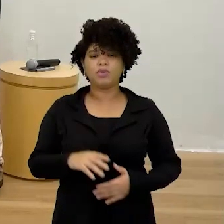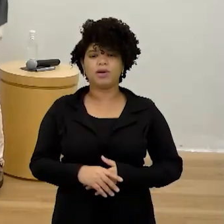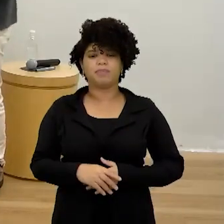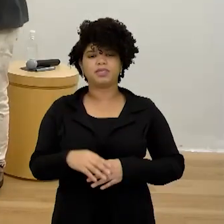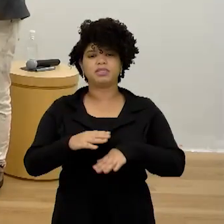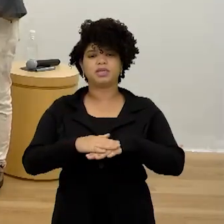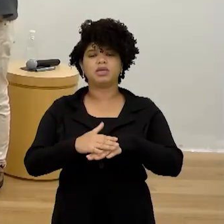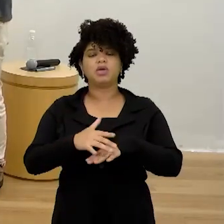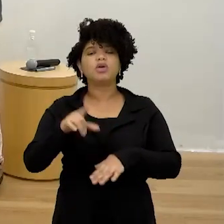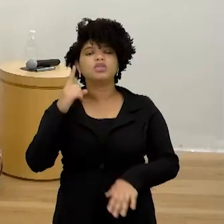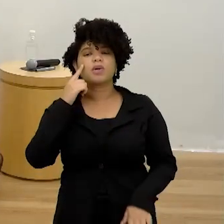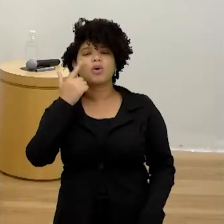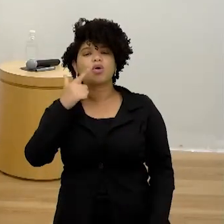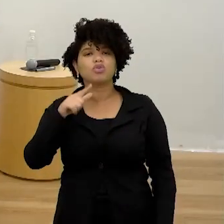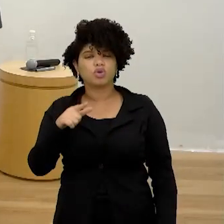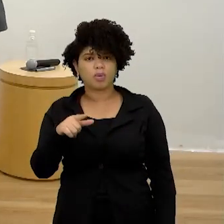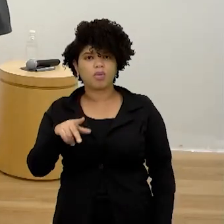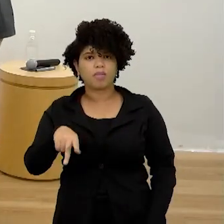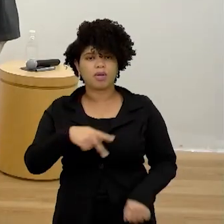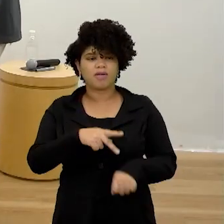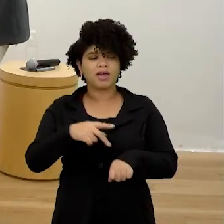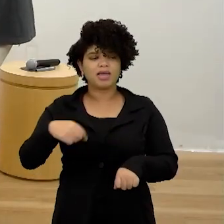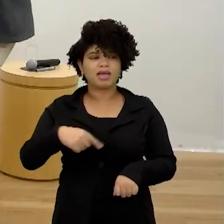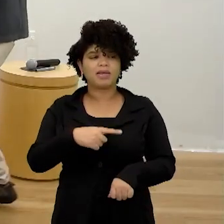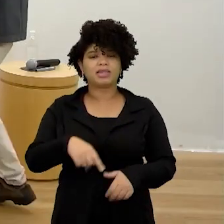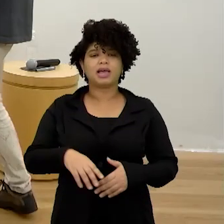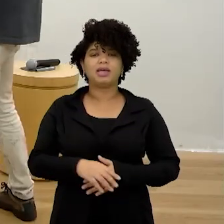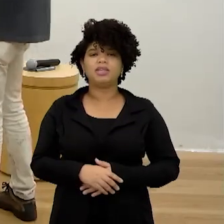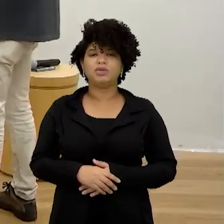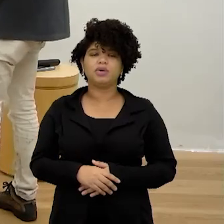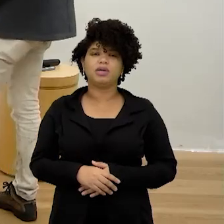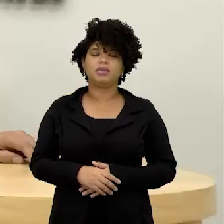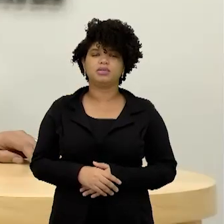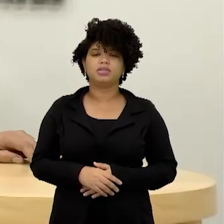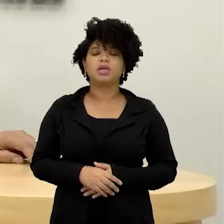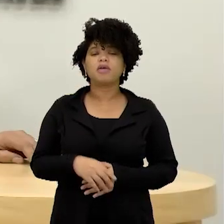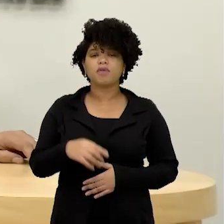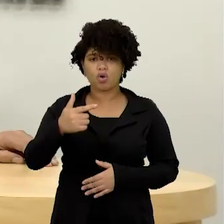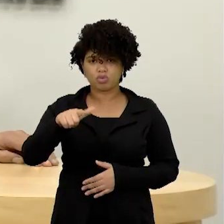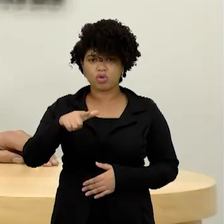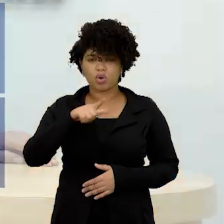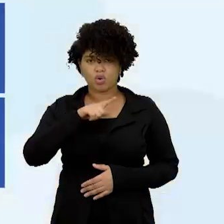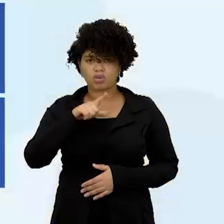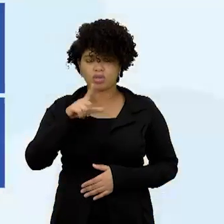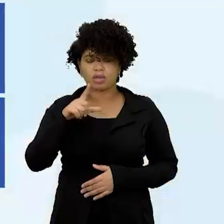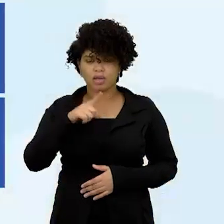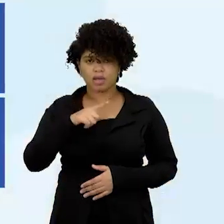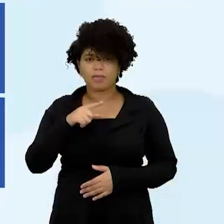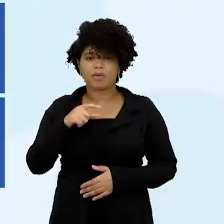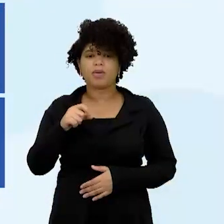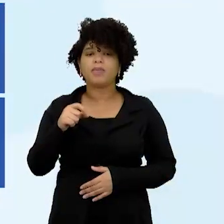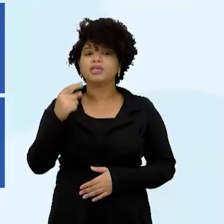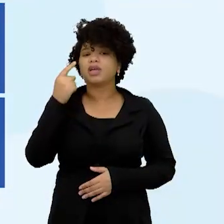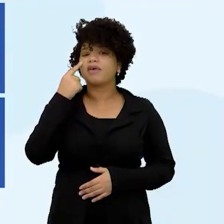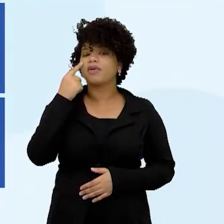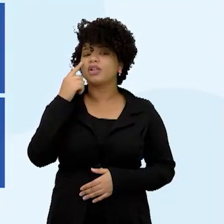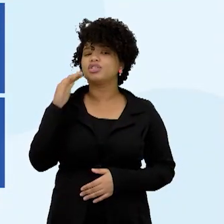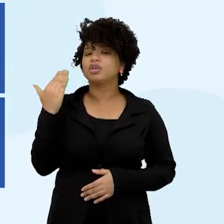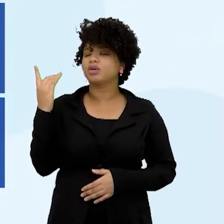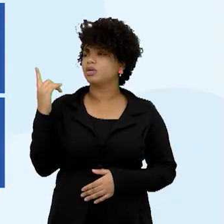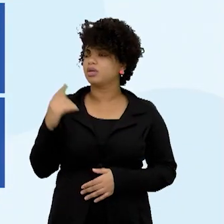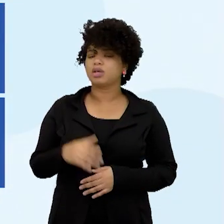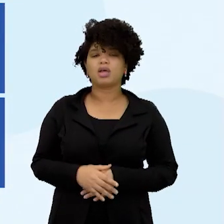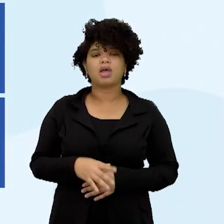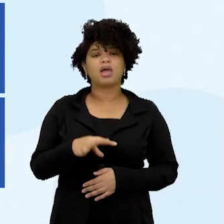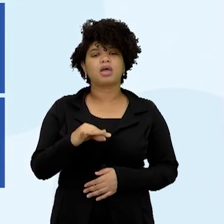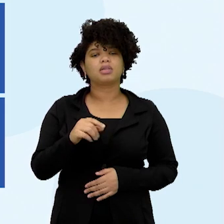Você sabia que há uma outra China? Caramba. Sabia ou não? Tô falando sério. Olha lá. A República da China, que é chamada também...